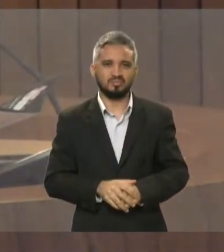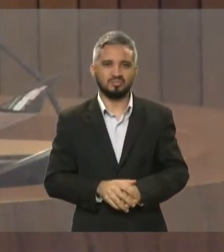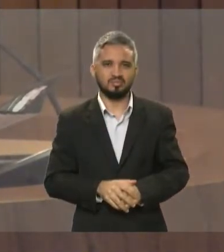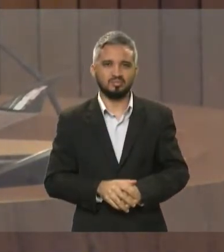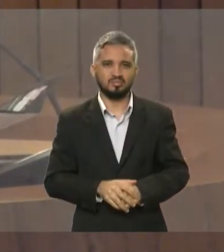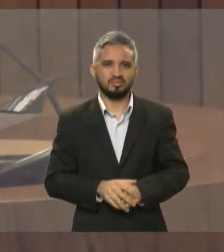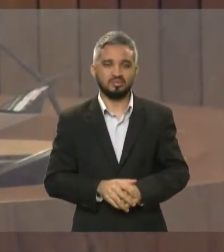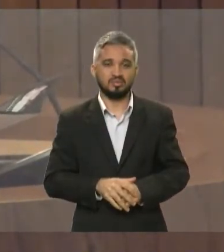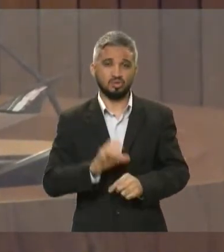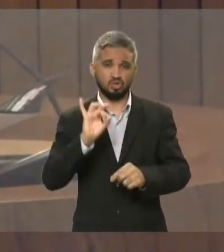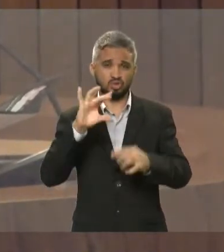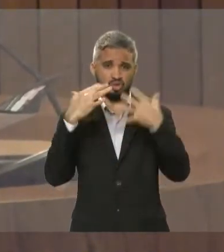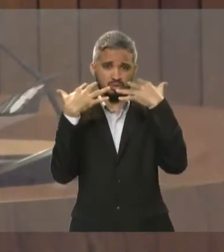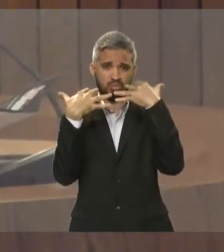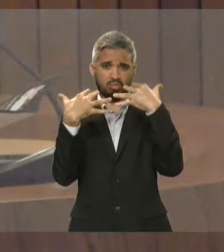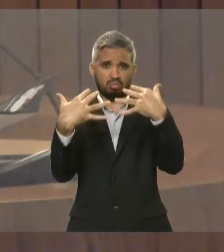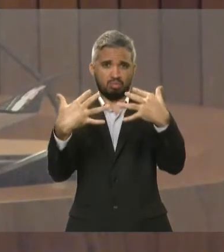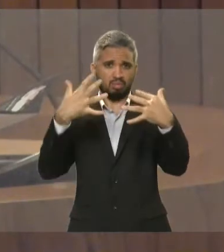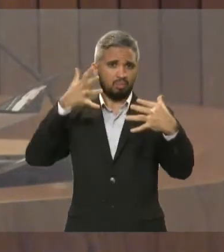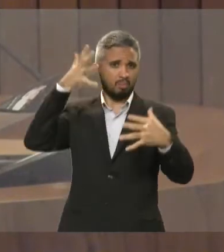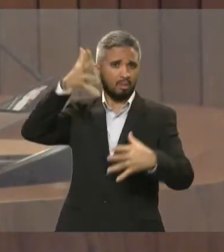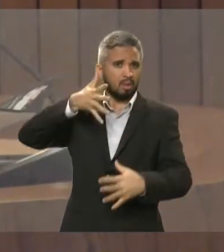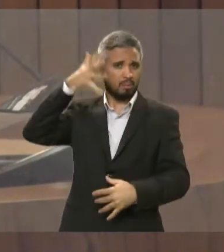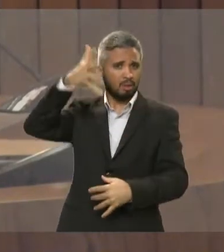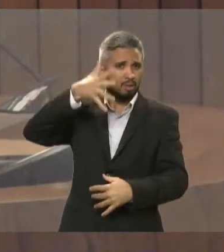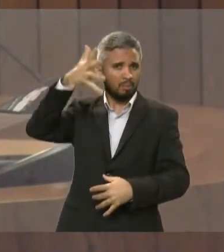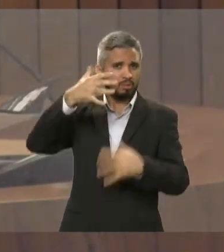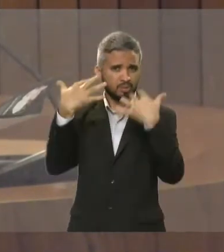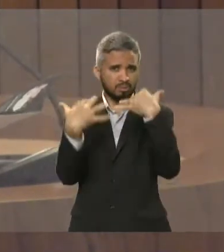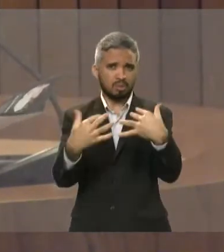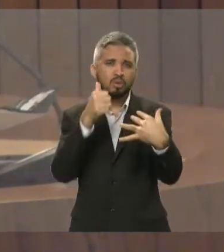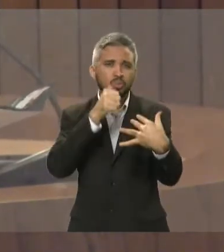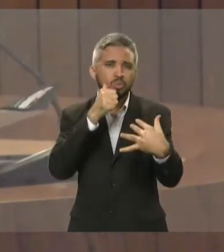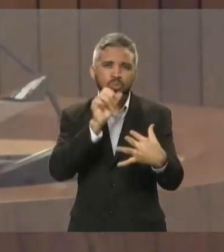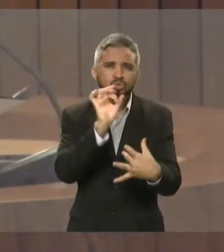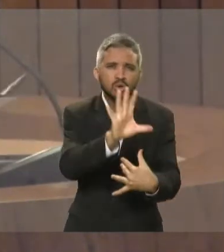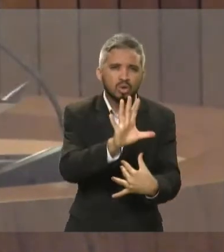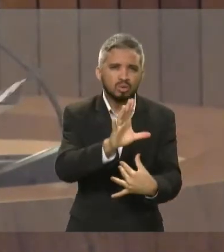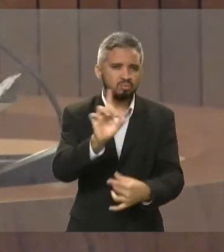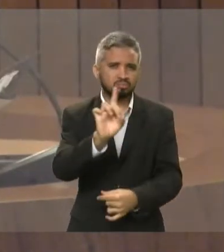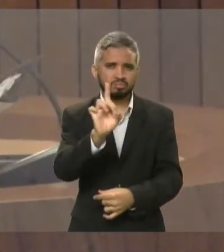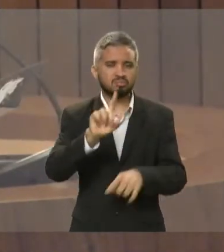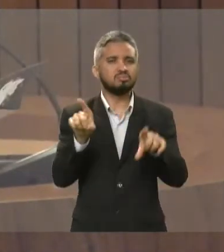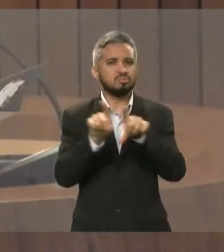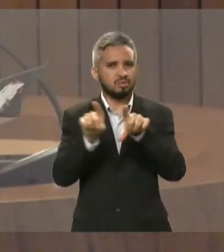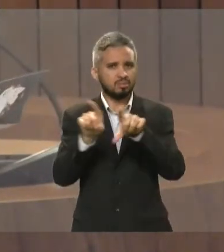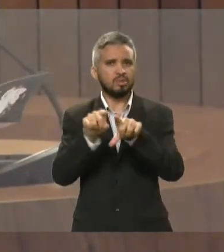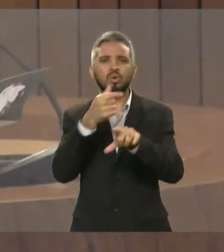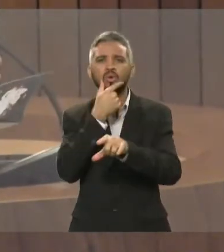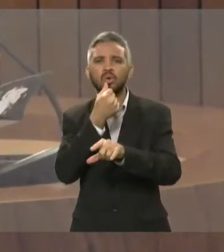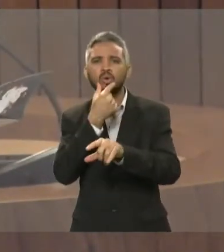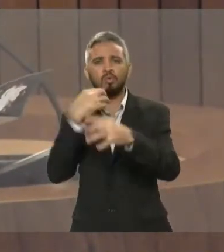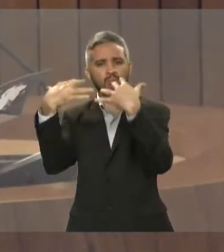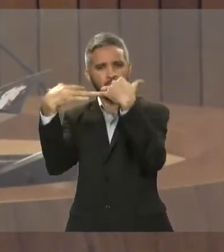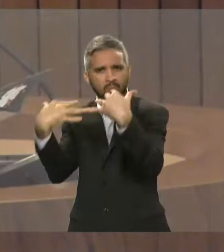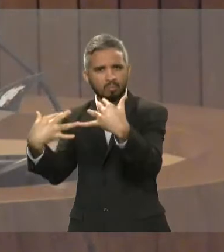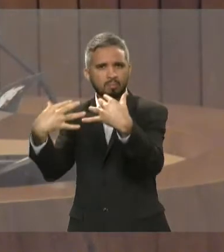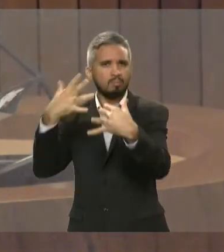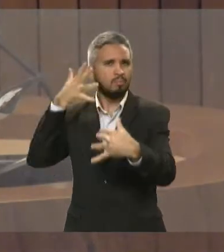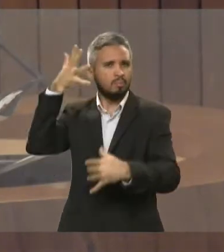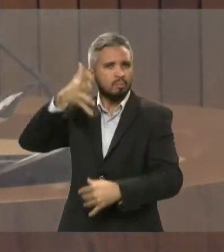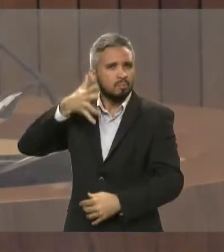os homens, fazer com que os homens saibam que as mulheres, elas precisam serem amadas,